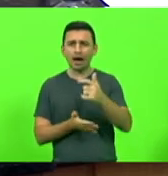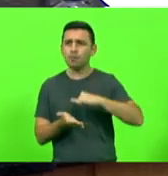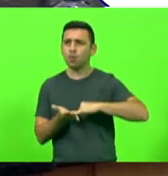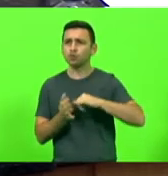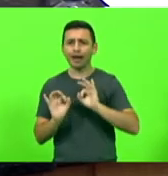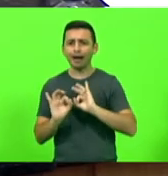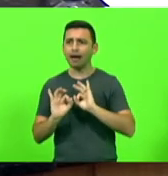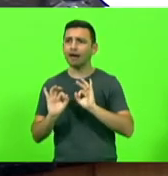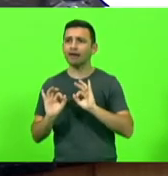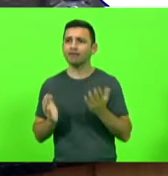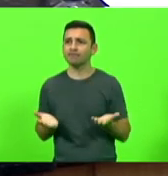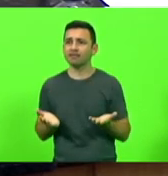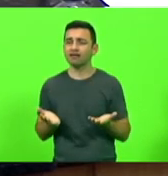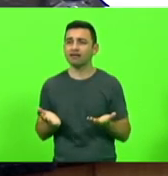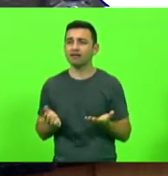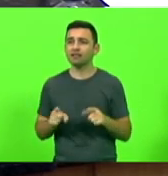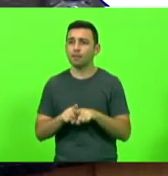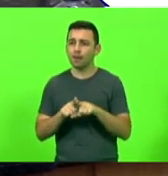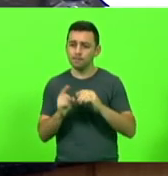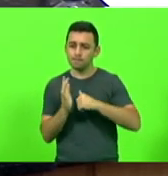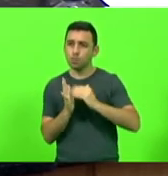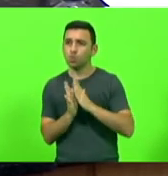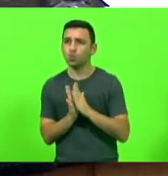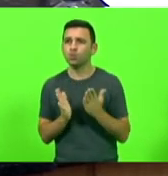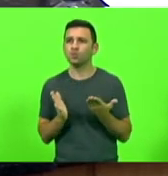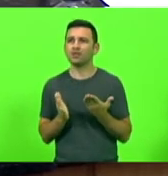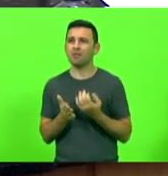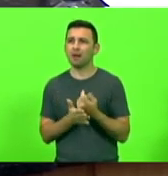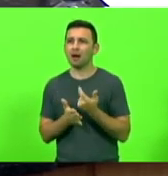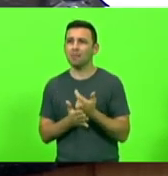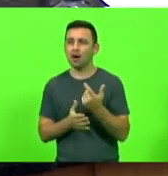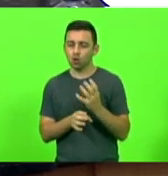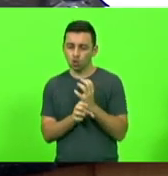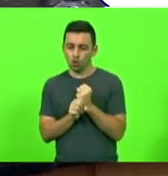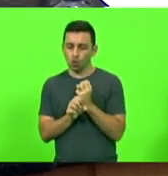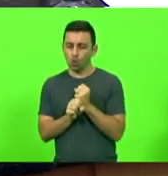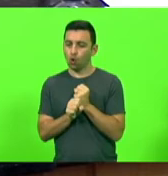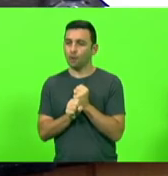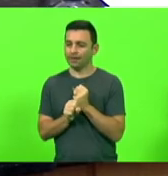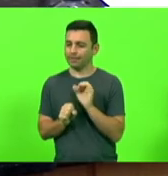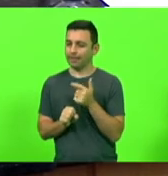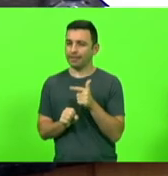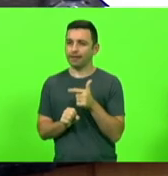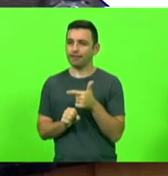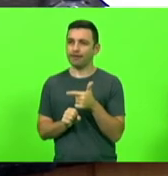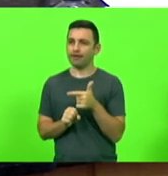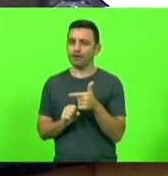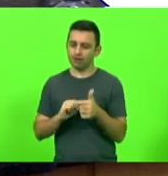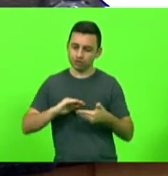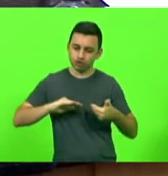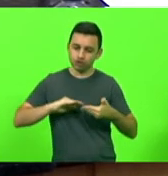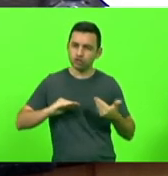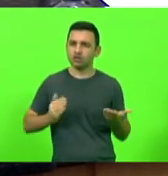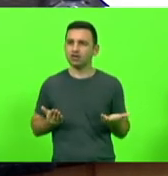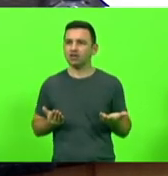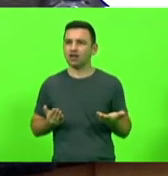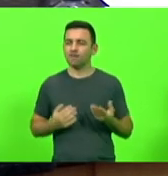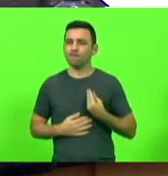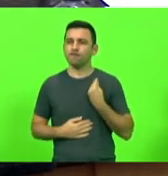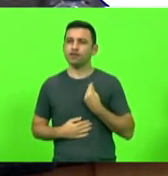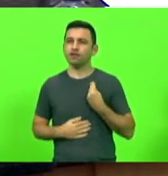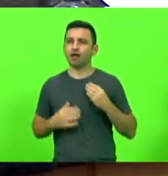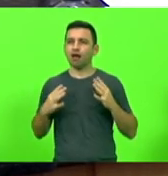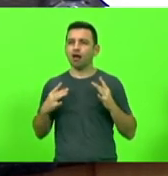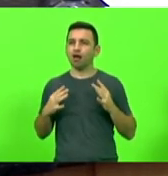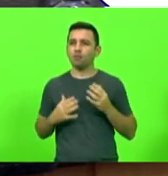verbas indenizatórias que não entram no cálculo do teto do funcionalismo público, é uma vida boa demais para quem